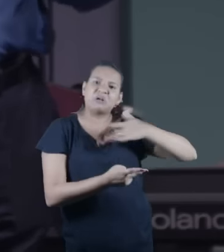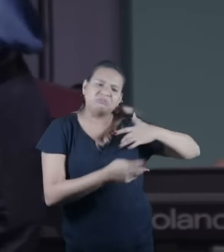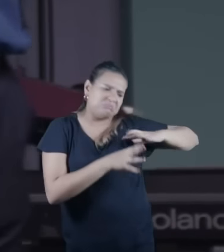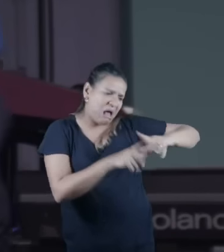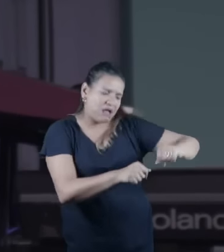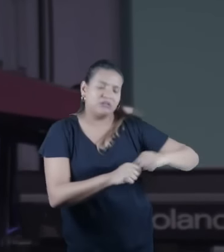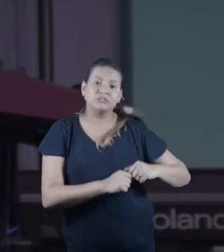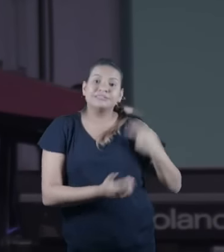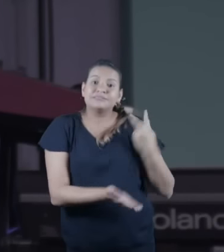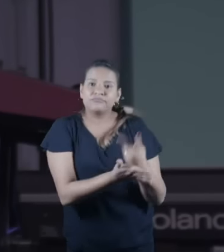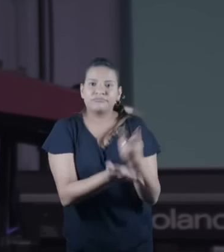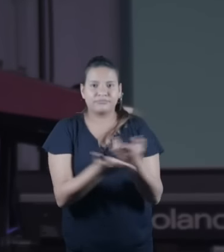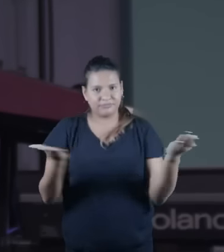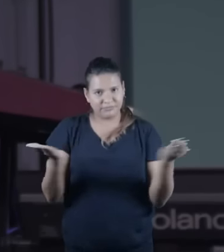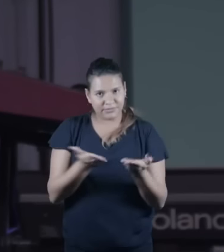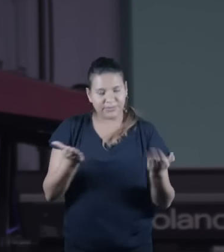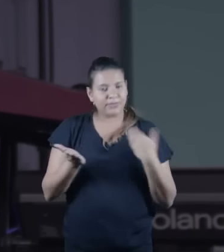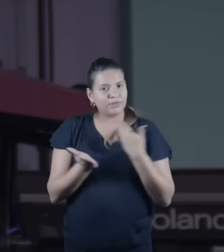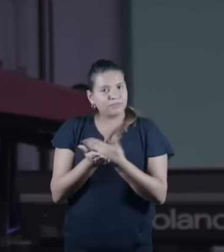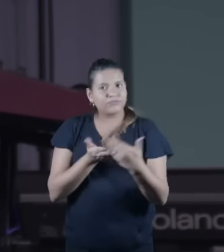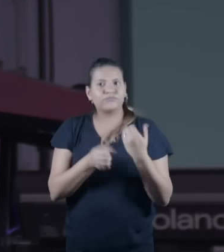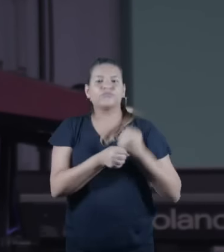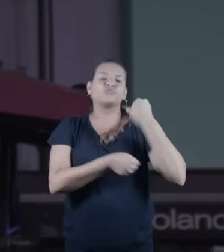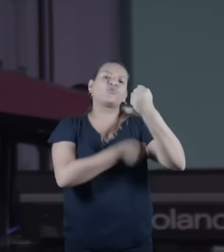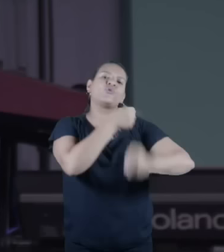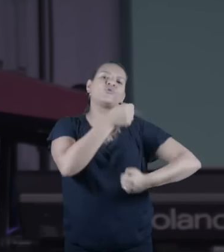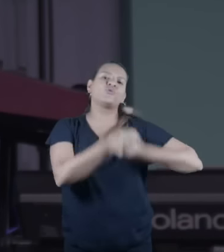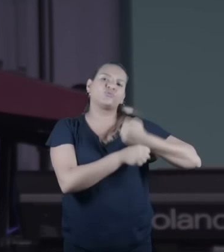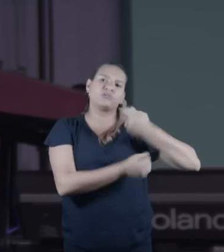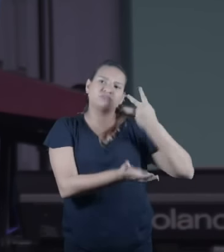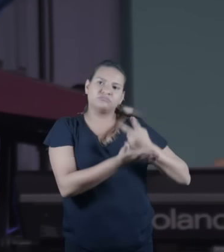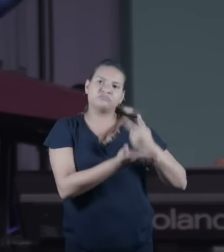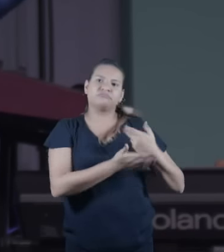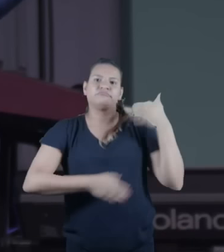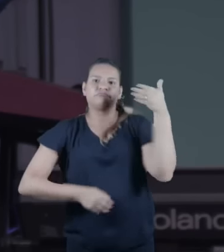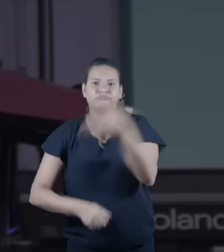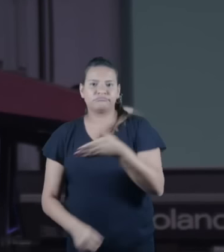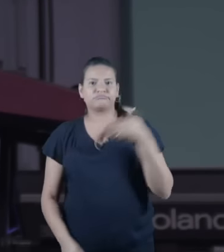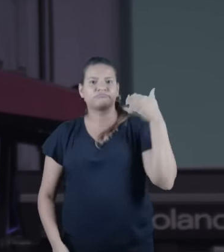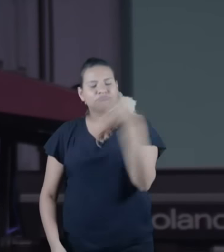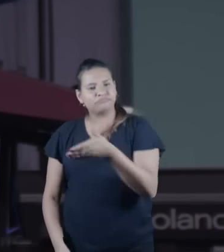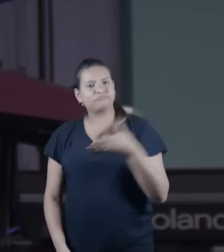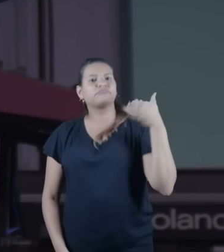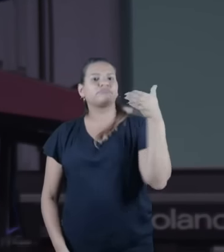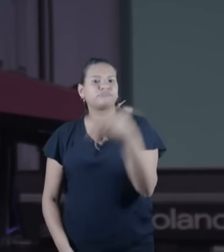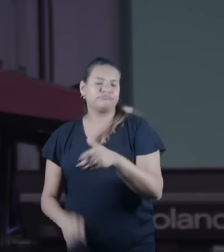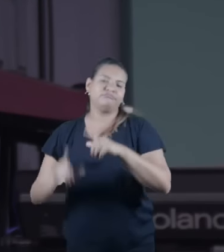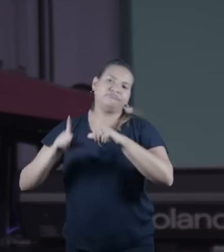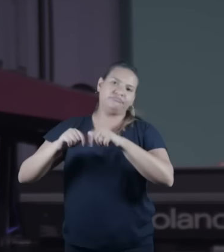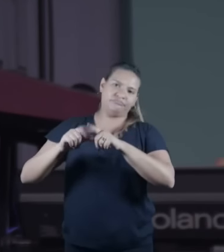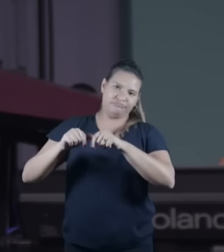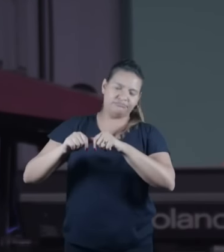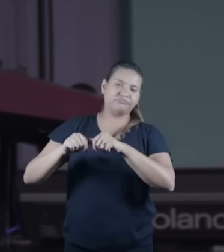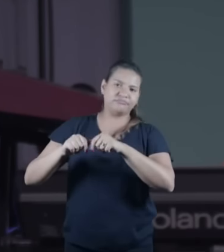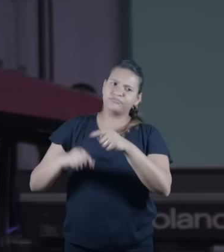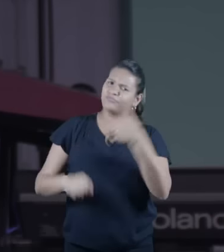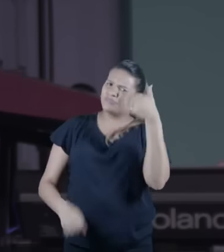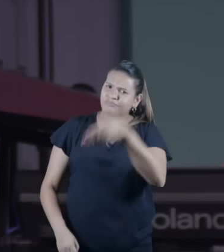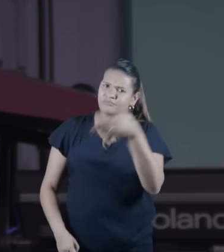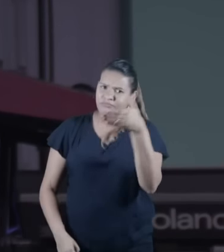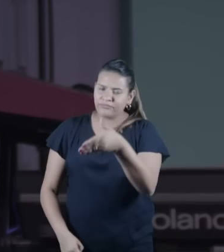Israel e todos os anos que nós vamos nós fazemos uma oferta para o povo judeu não para os cristãos para os judeus